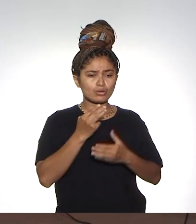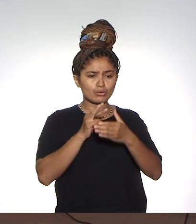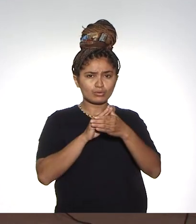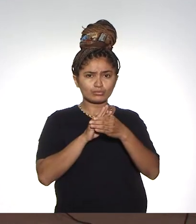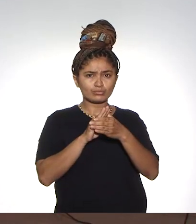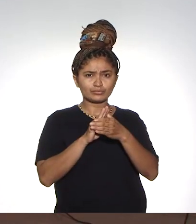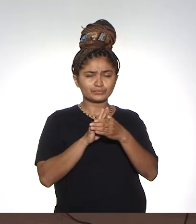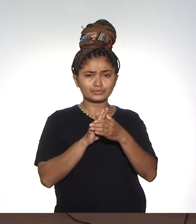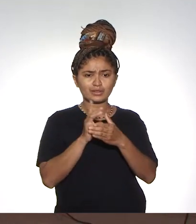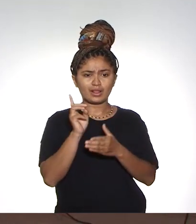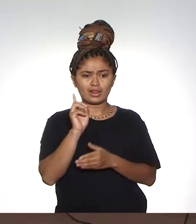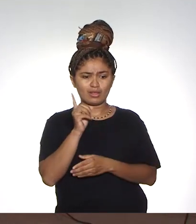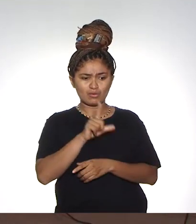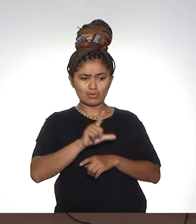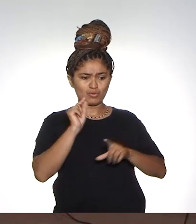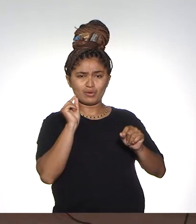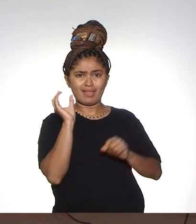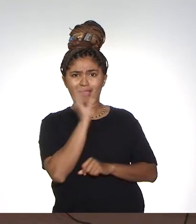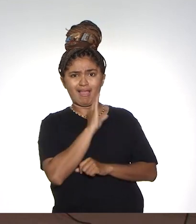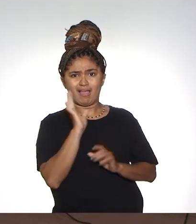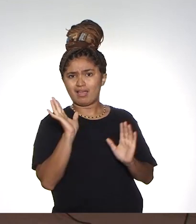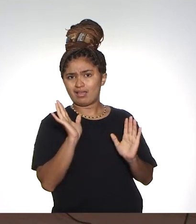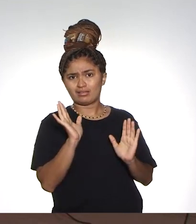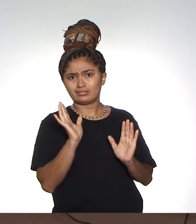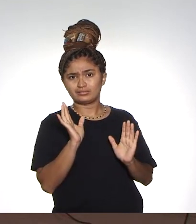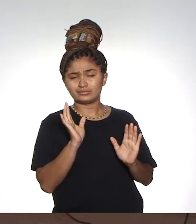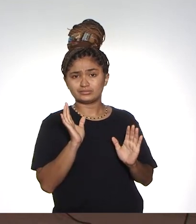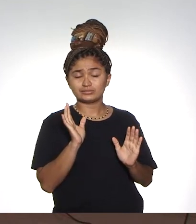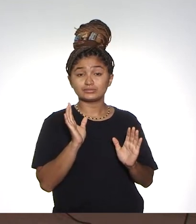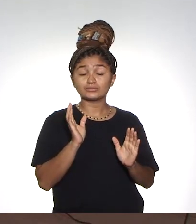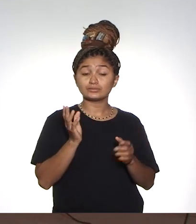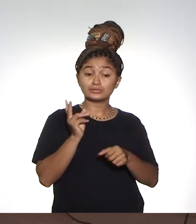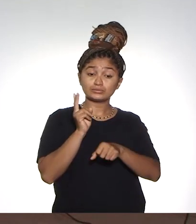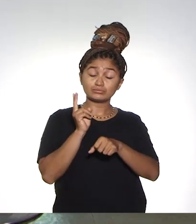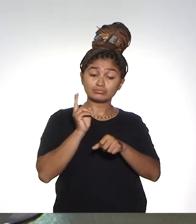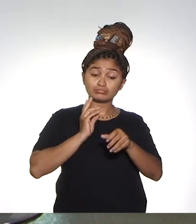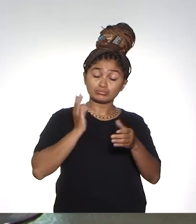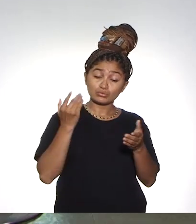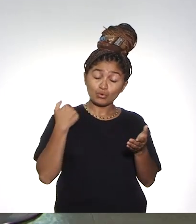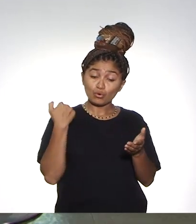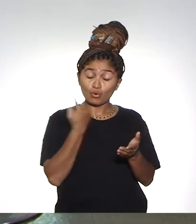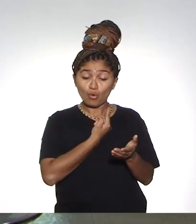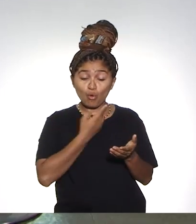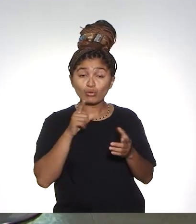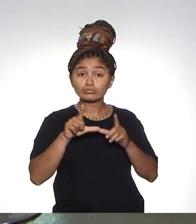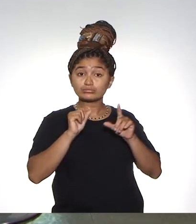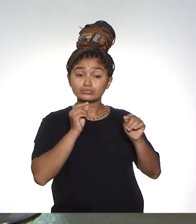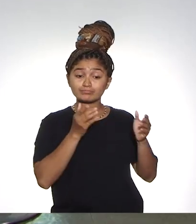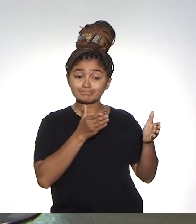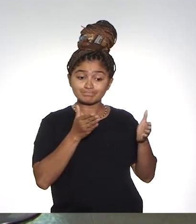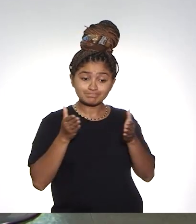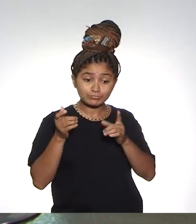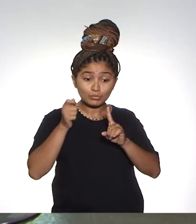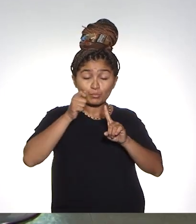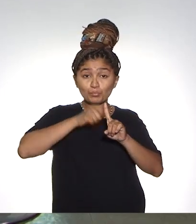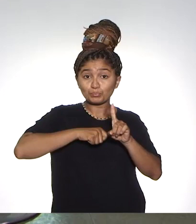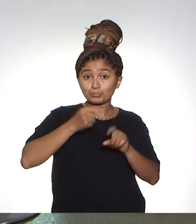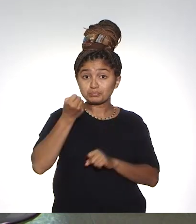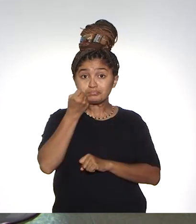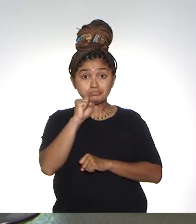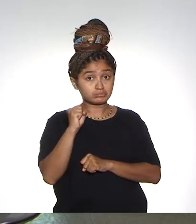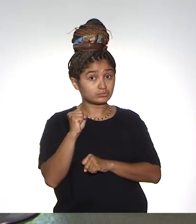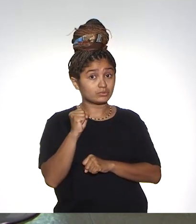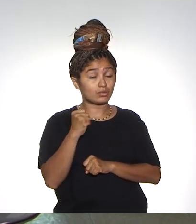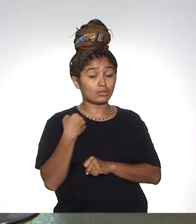vai tomar nenhuma atitude de forma precipitada. É a conduta que nós estamos adotando ao longo desses